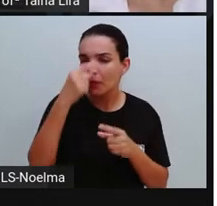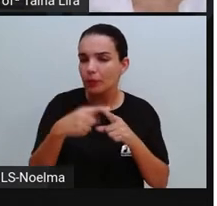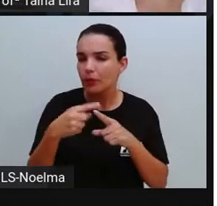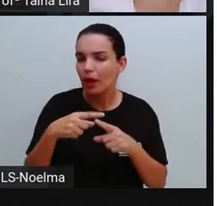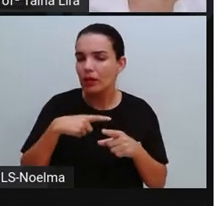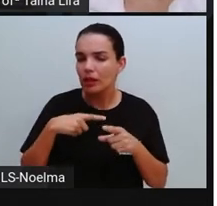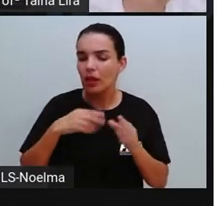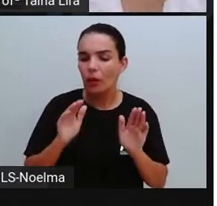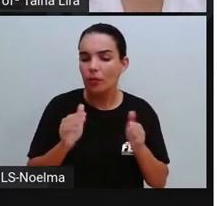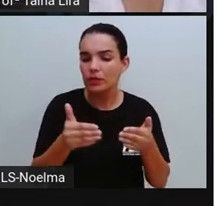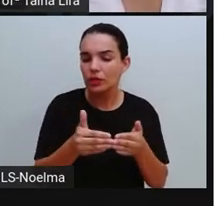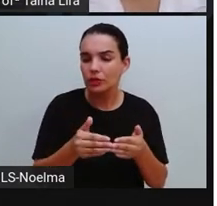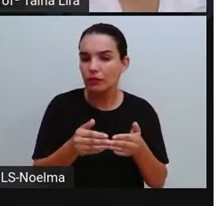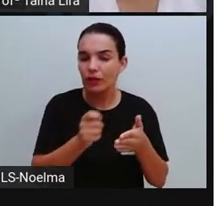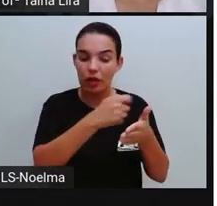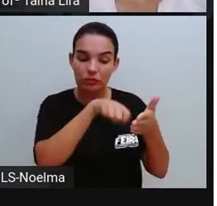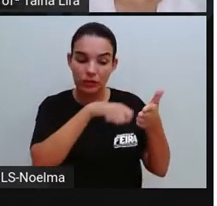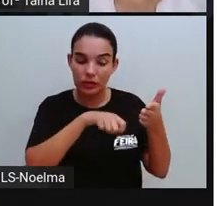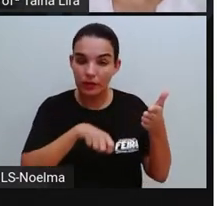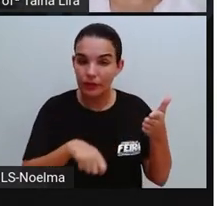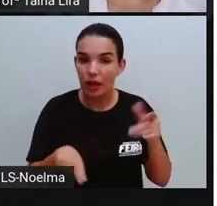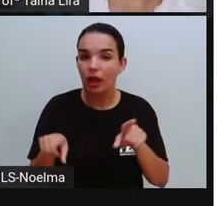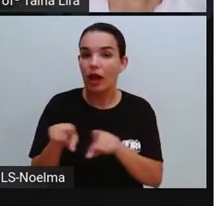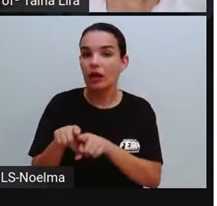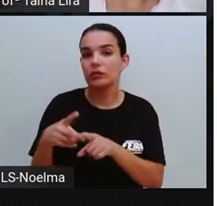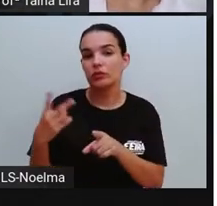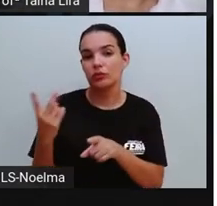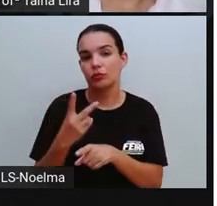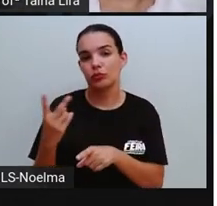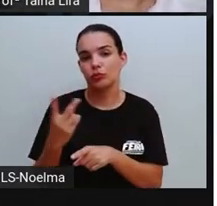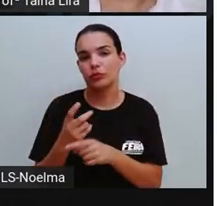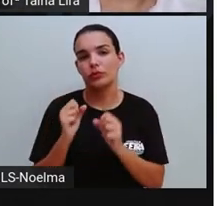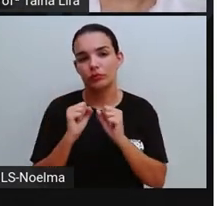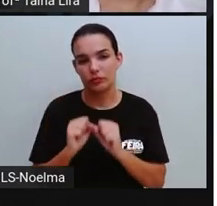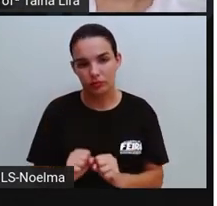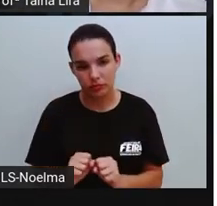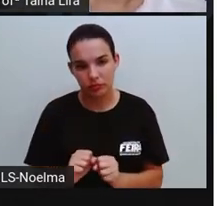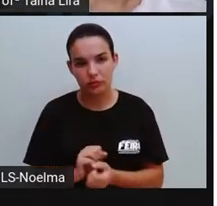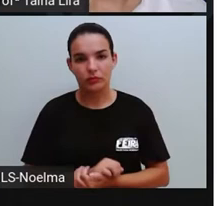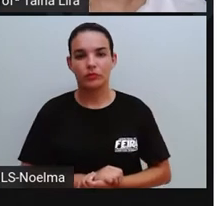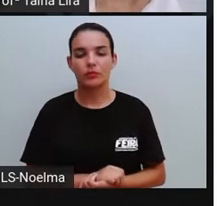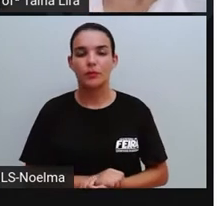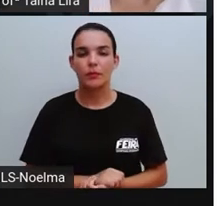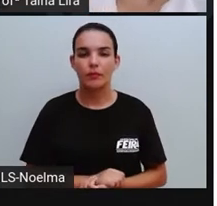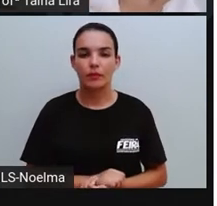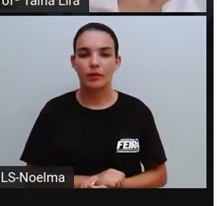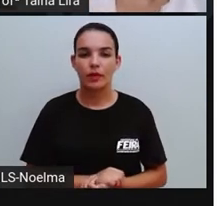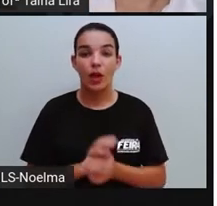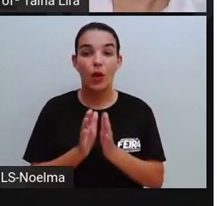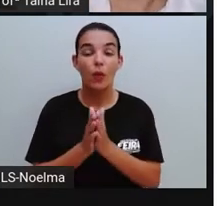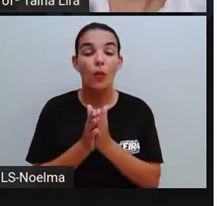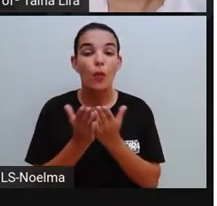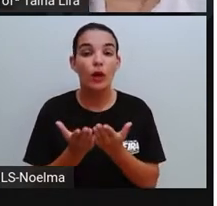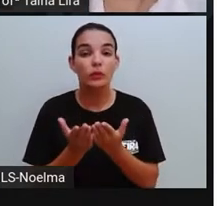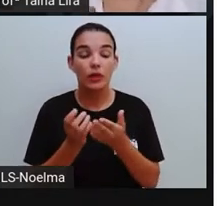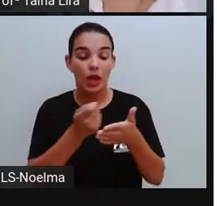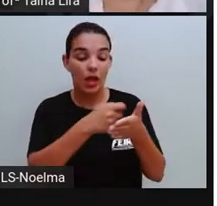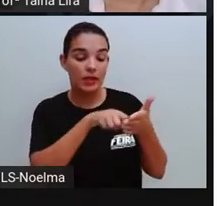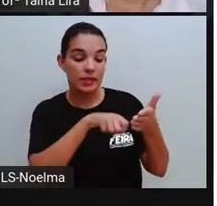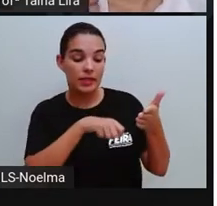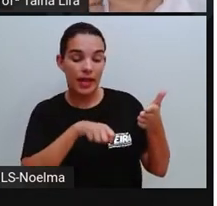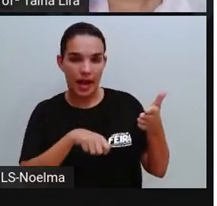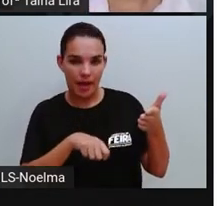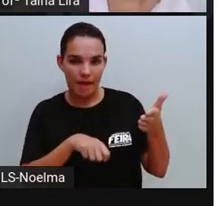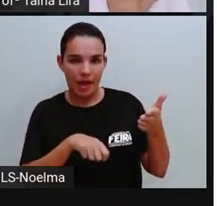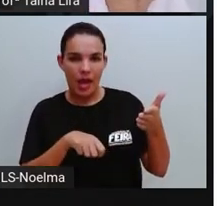a biografia ou a autobiografia, tá? Então, quando a gente vai escrever,